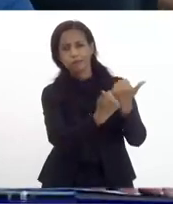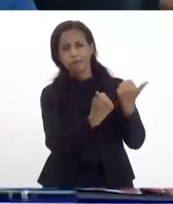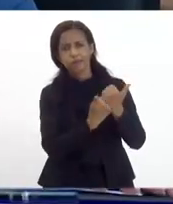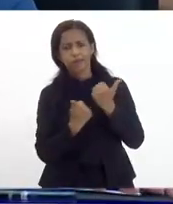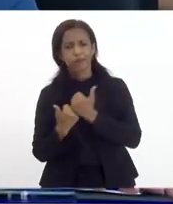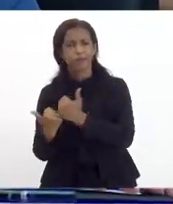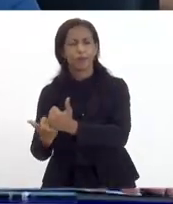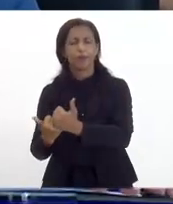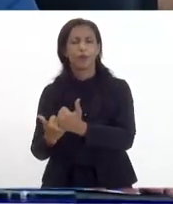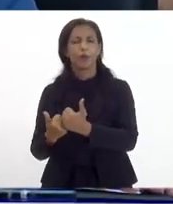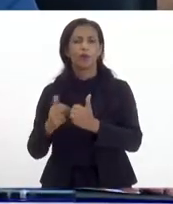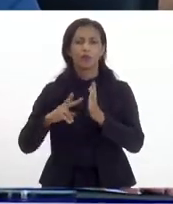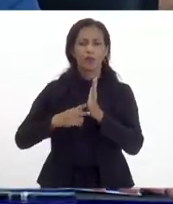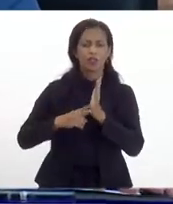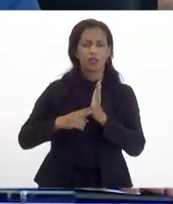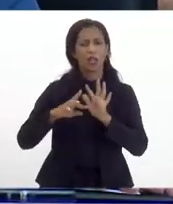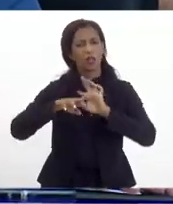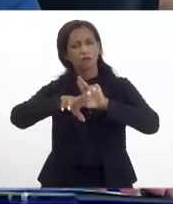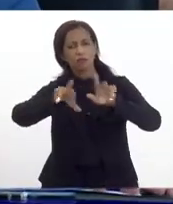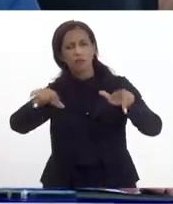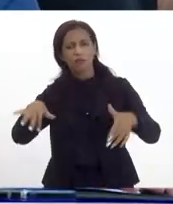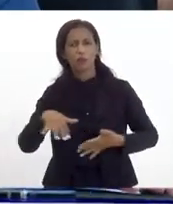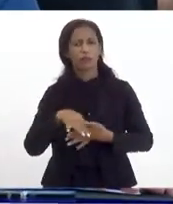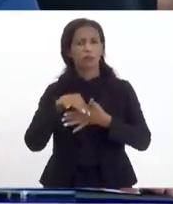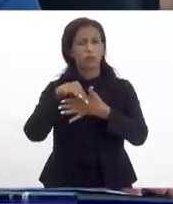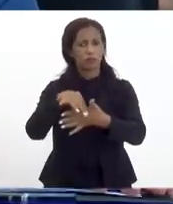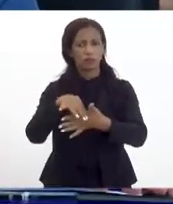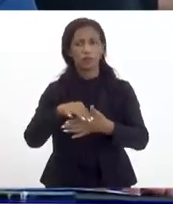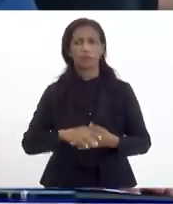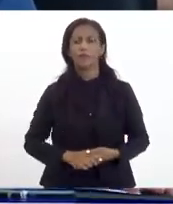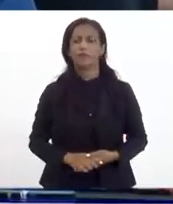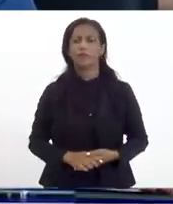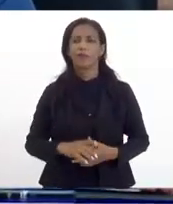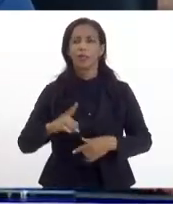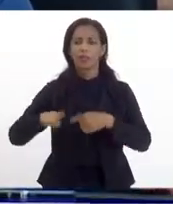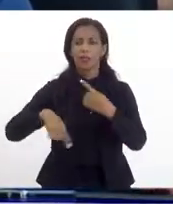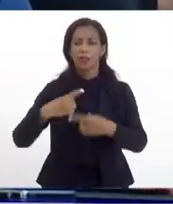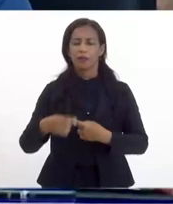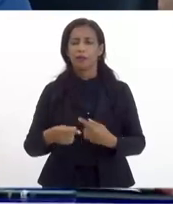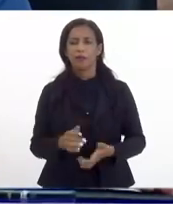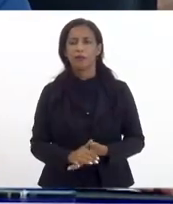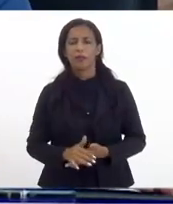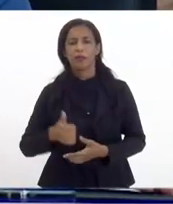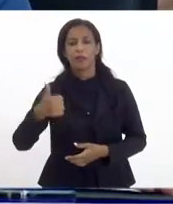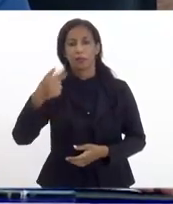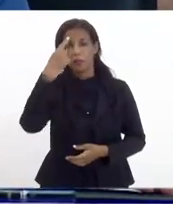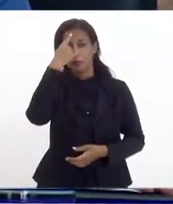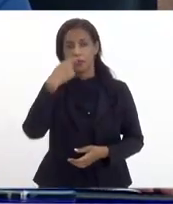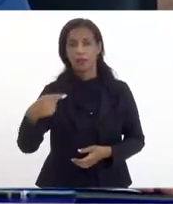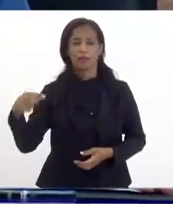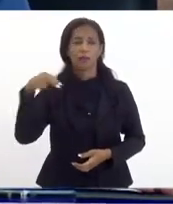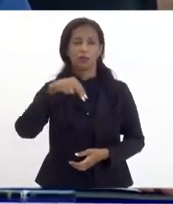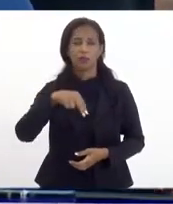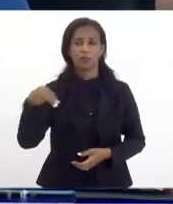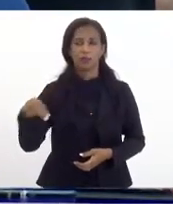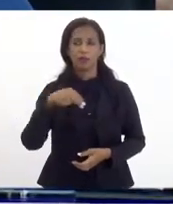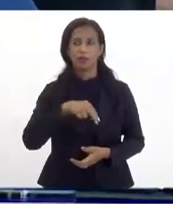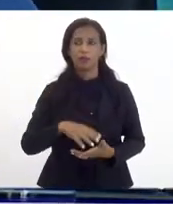de classe sindicatos todos os representantes e depois na primeira semana de novembro